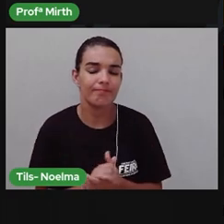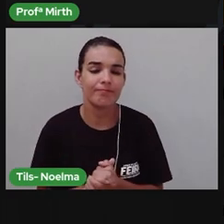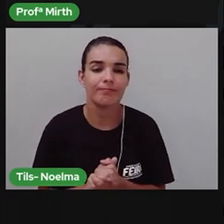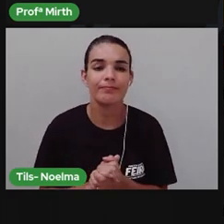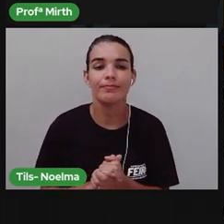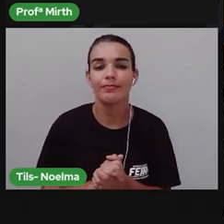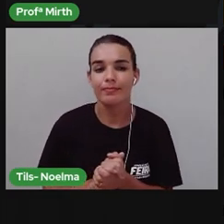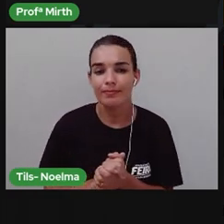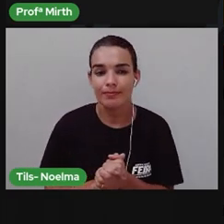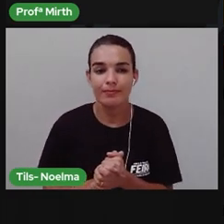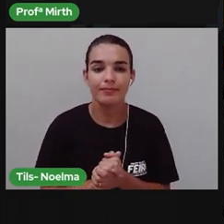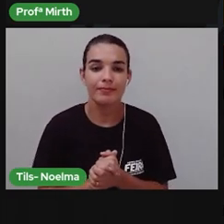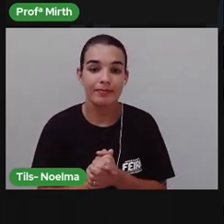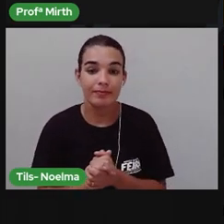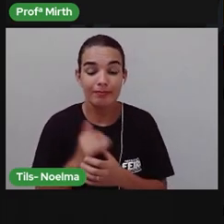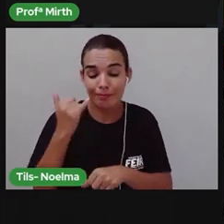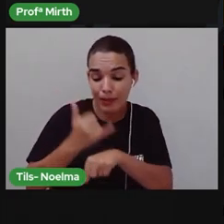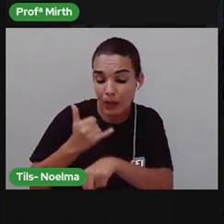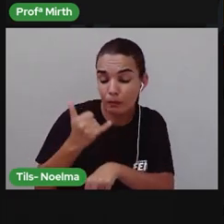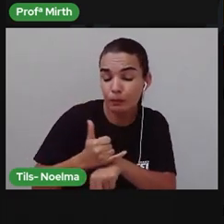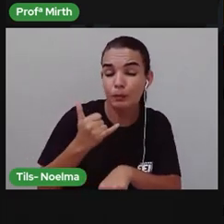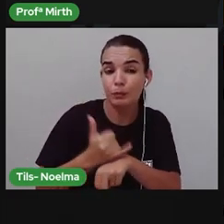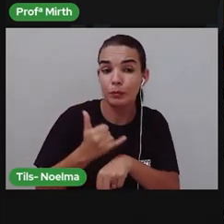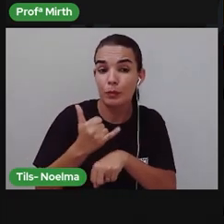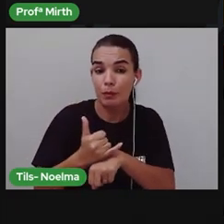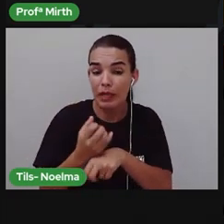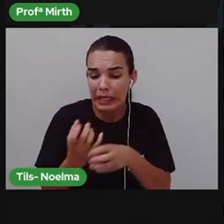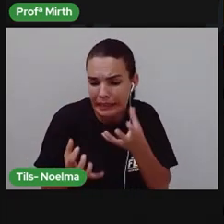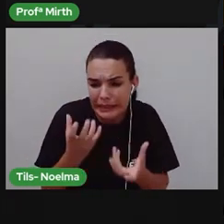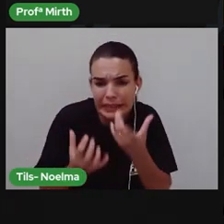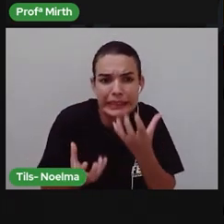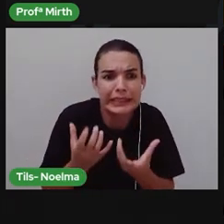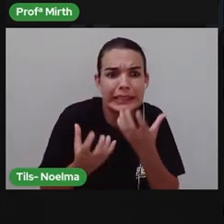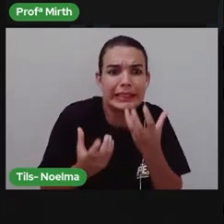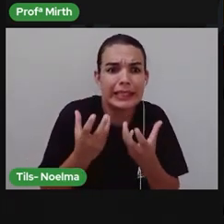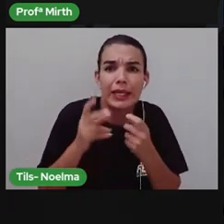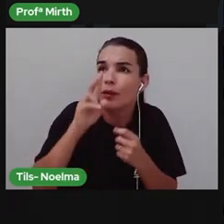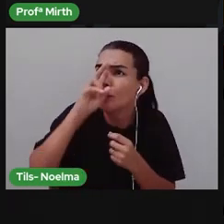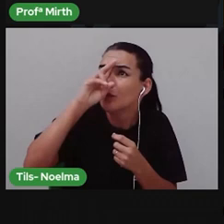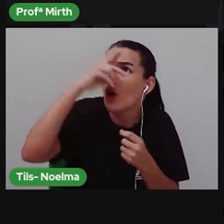E as pedras queimando em brasa